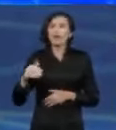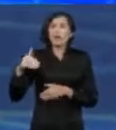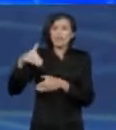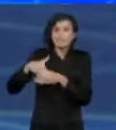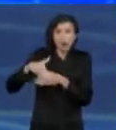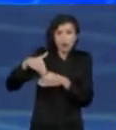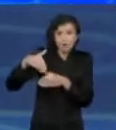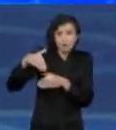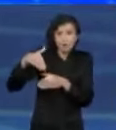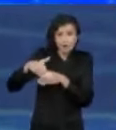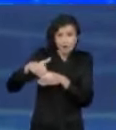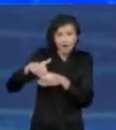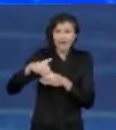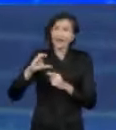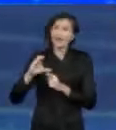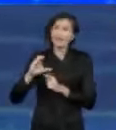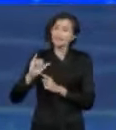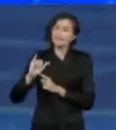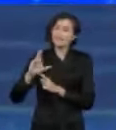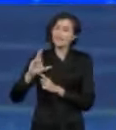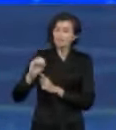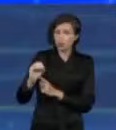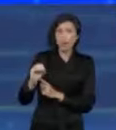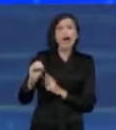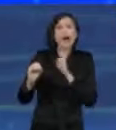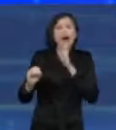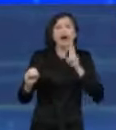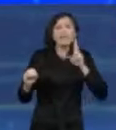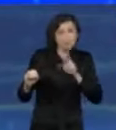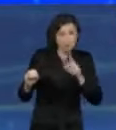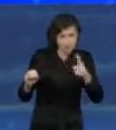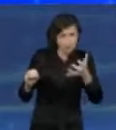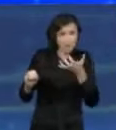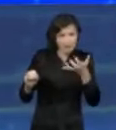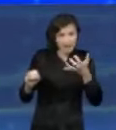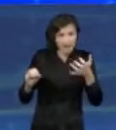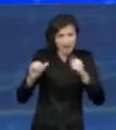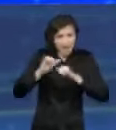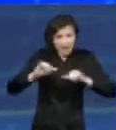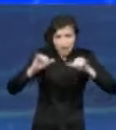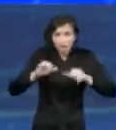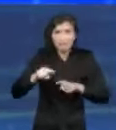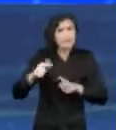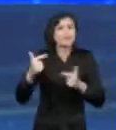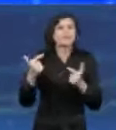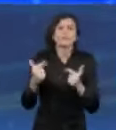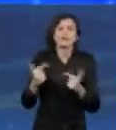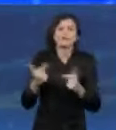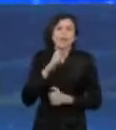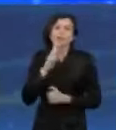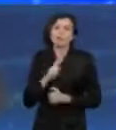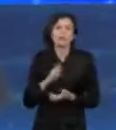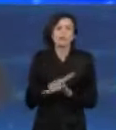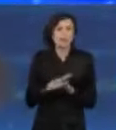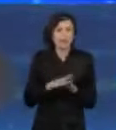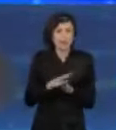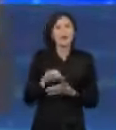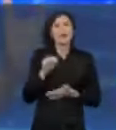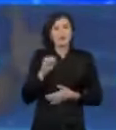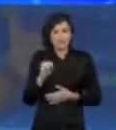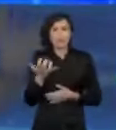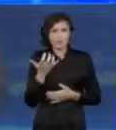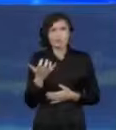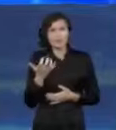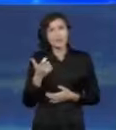no candidato Ciro Gomes. A resposta que o senhor quer e o seu marketing quer, você não vai ter, certo? Se o senhor quiser, o